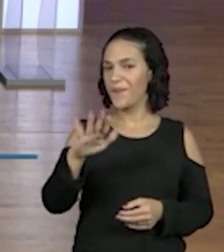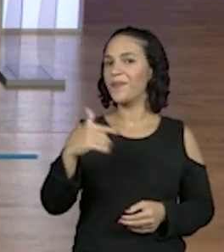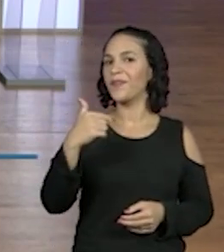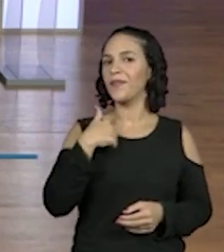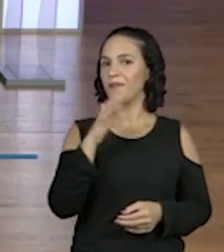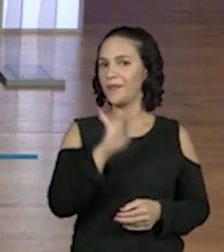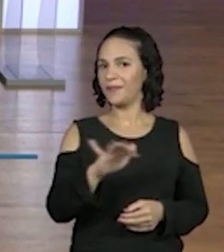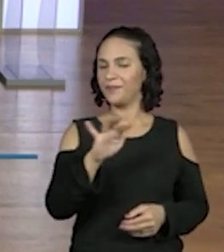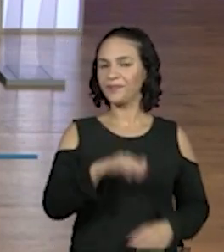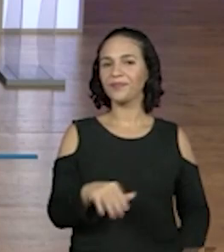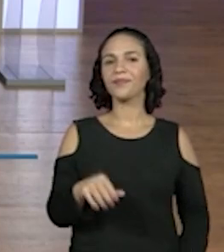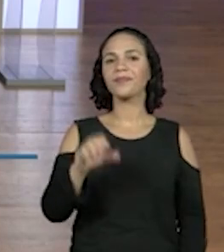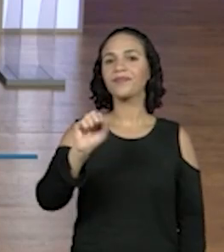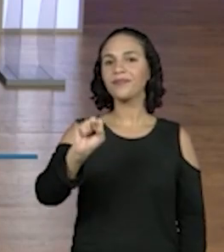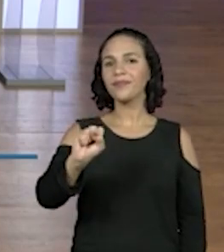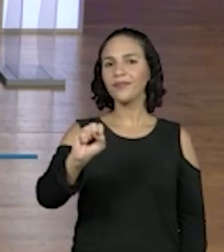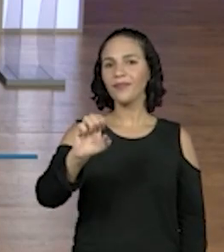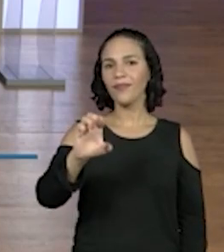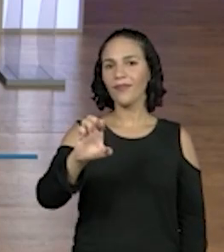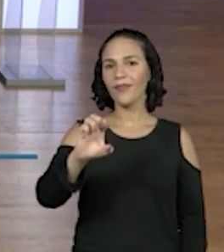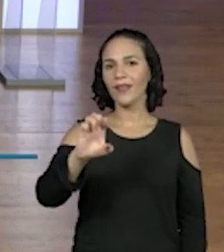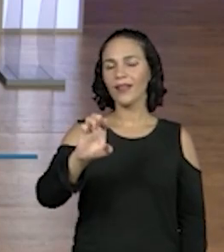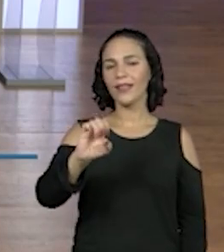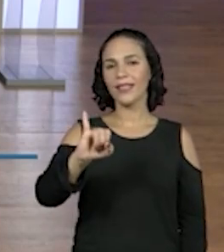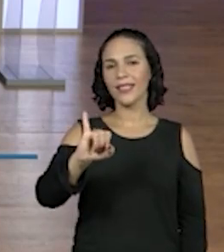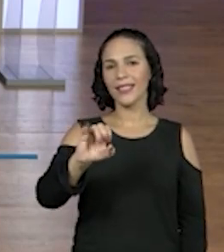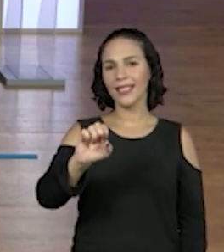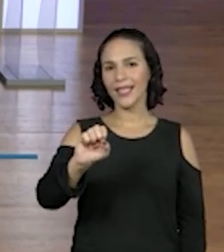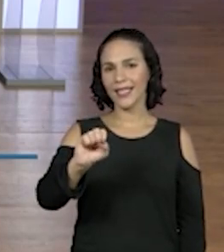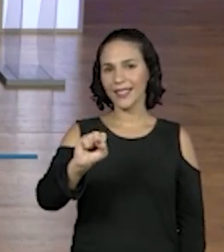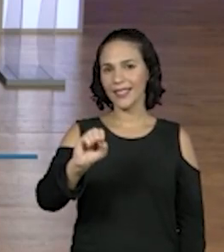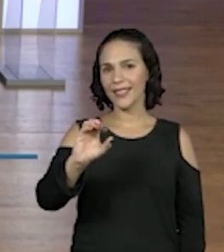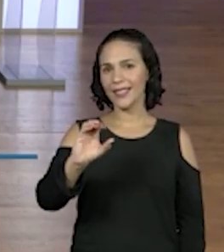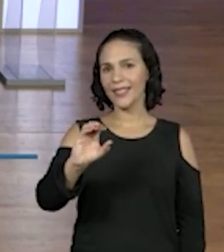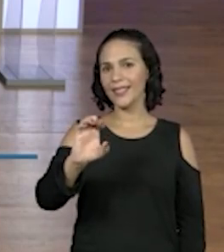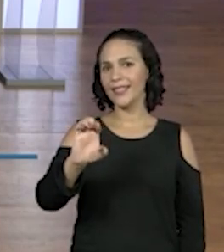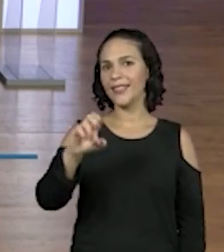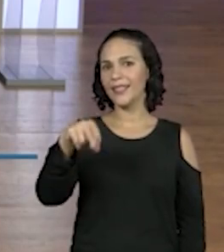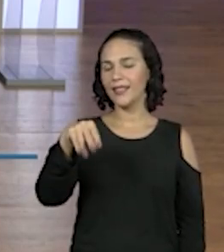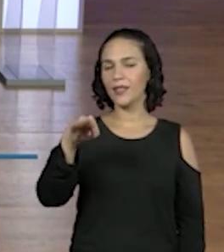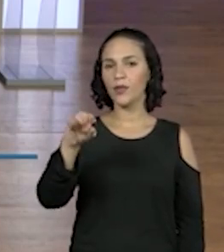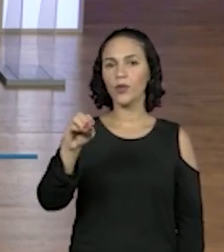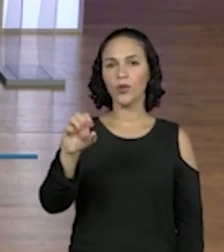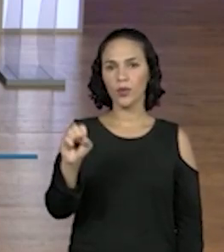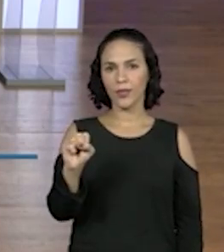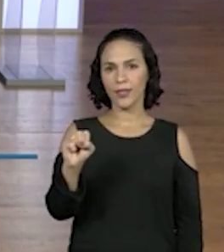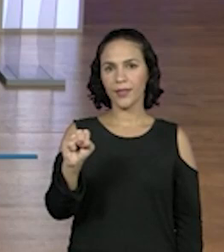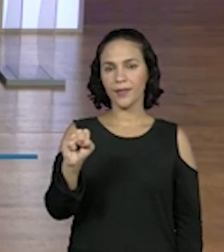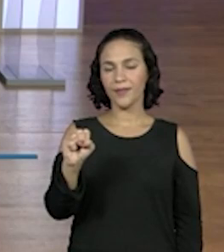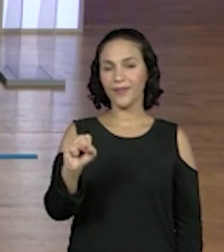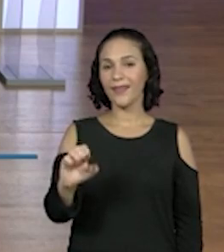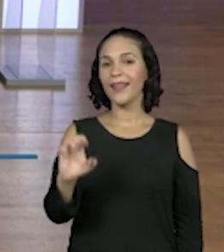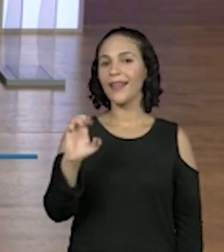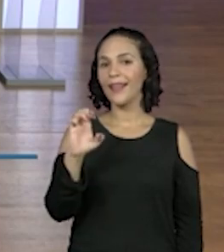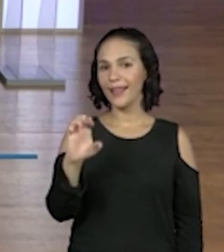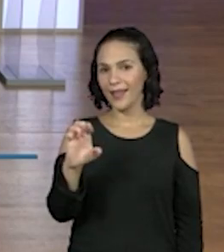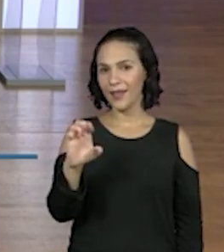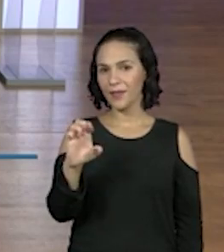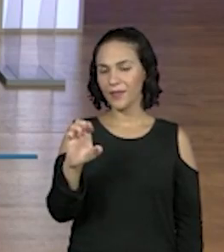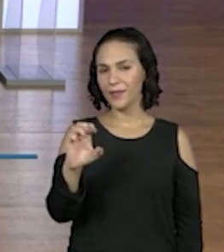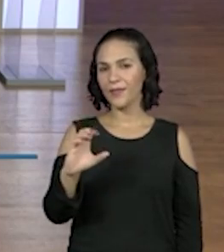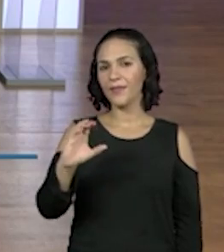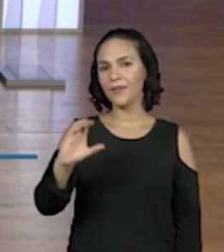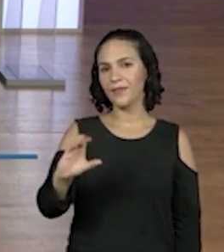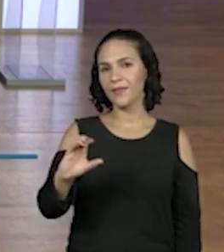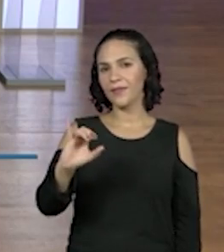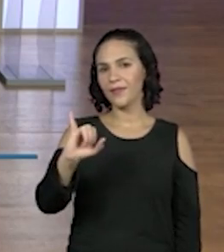ProMaria, é isso? A turminha colocou lá que é os seiscentos e cinquenta e um. Seiscentos e